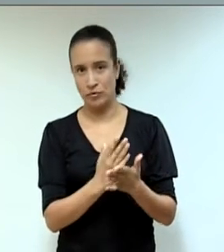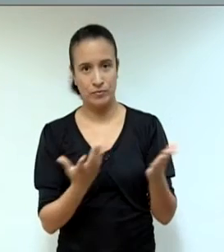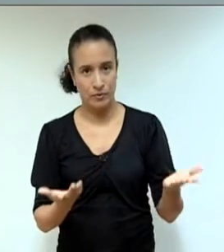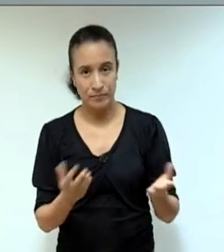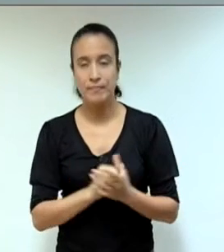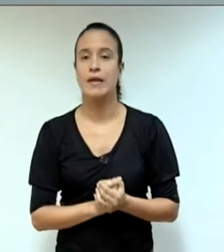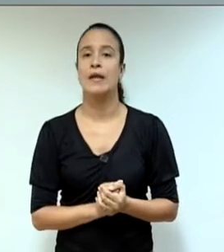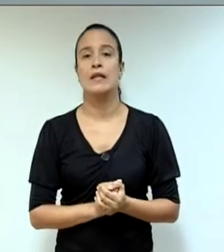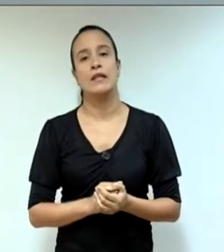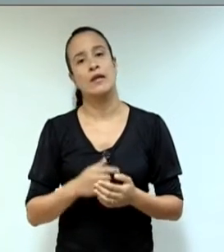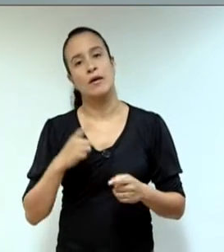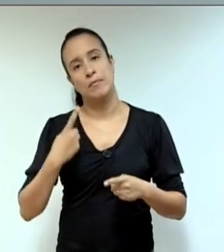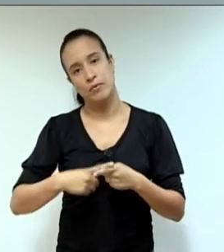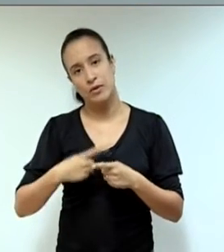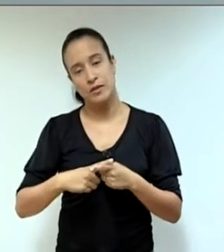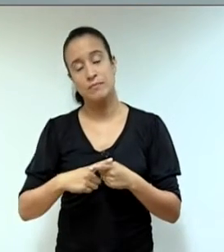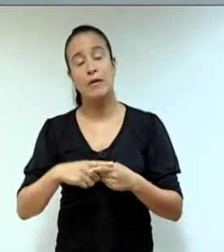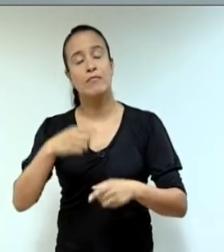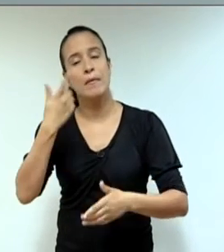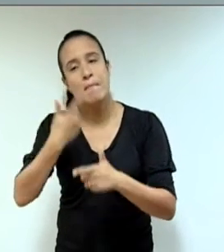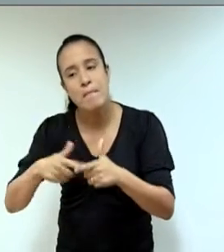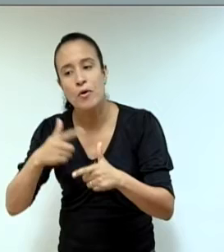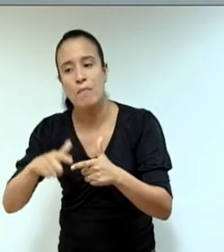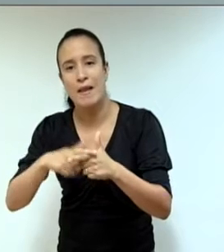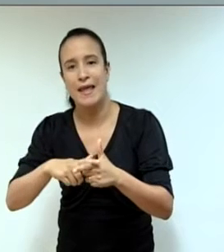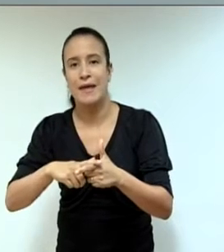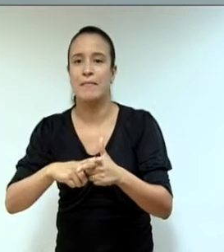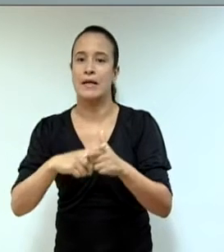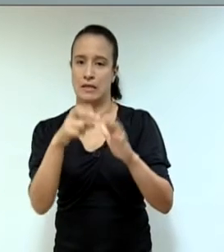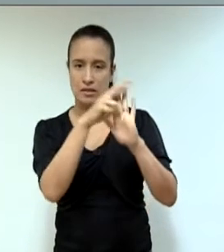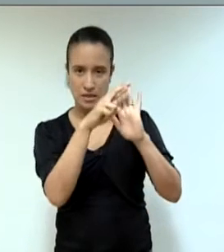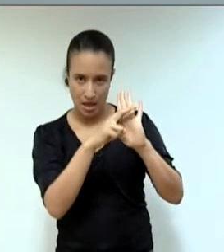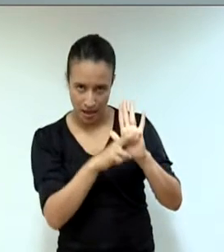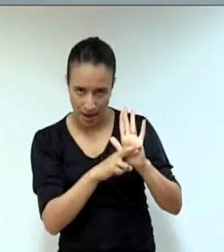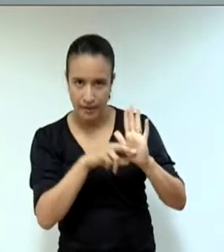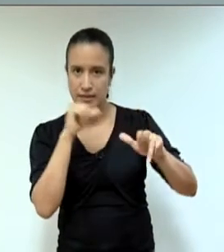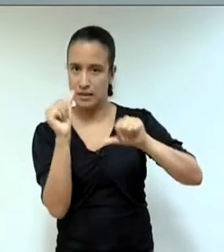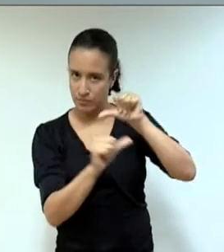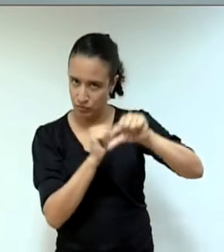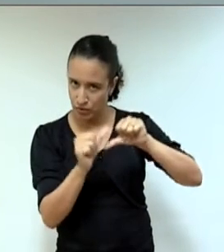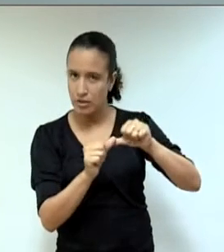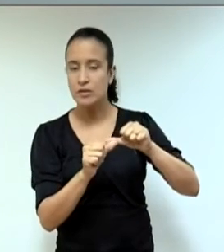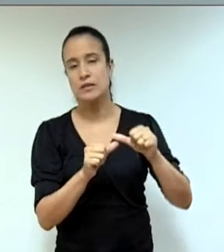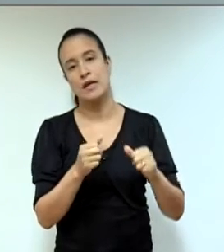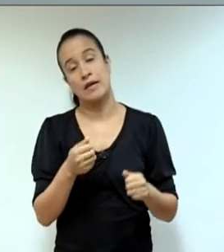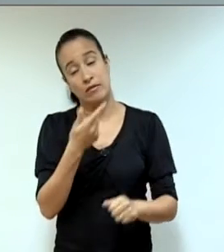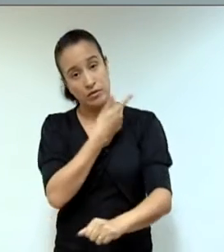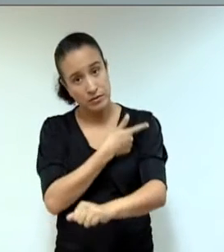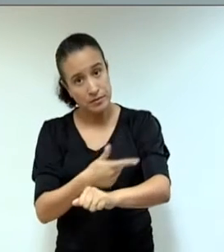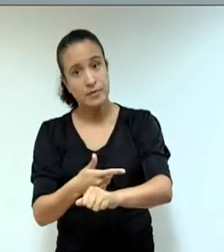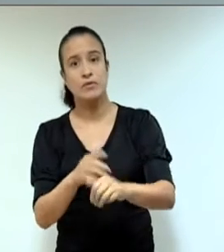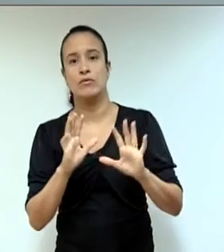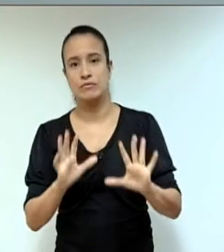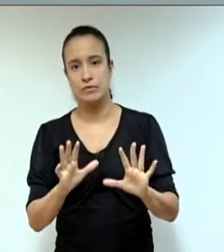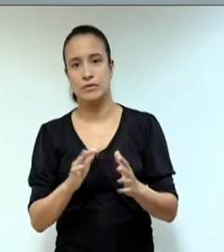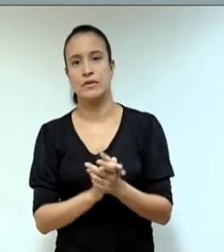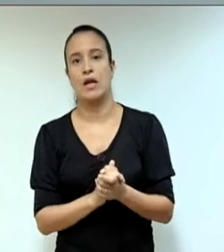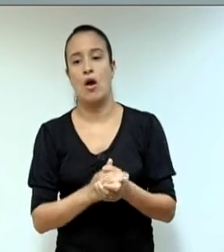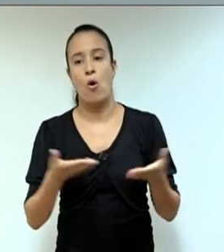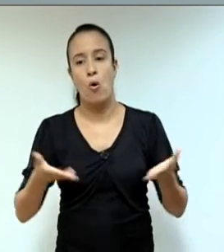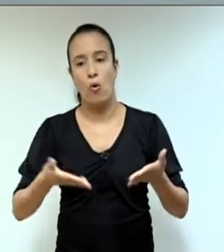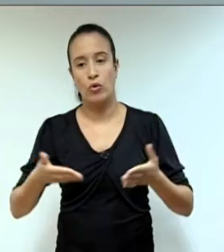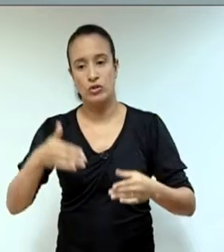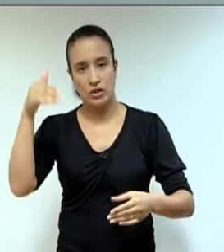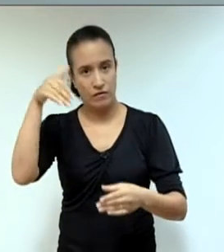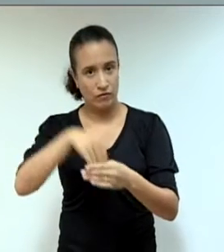evitarmos outra interferência judicial na reforma administrativa, respeitando as opiniões contrárias, entendo que o projeto de reforma administrativa em votação nesta data